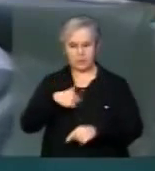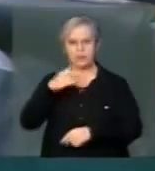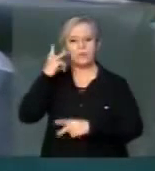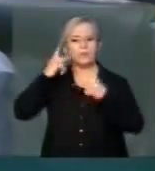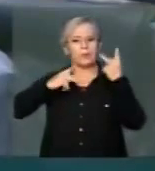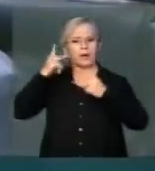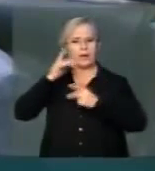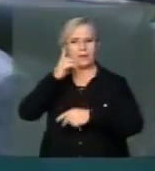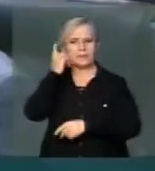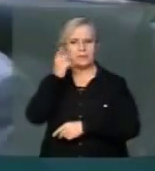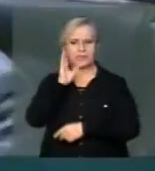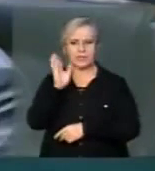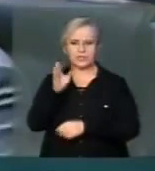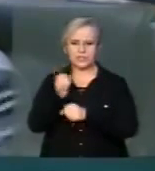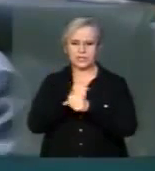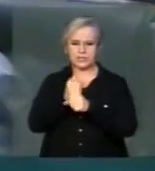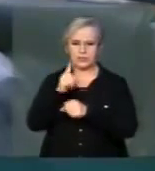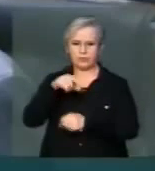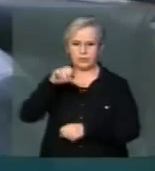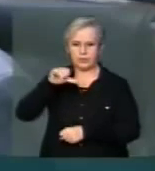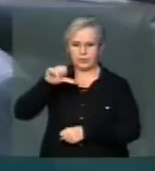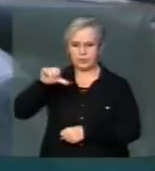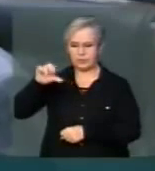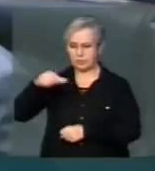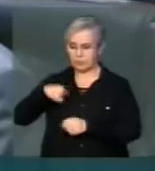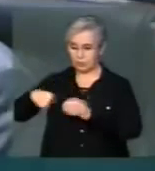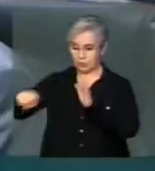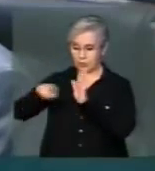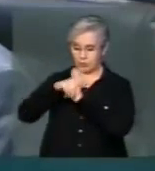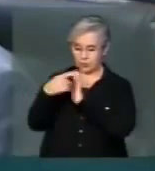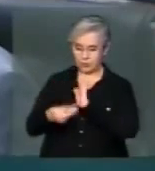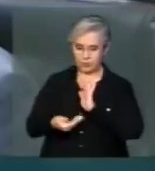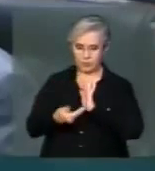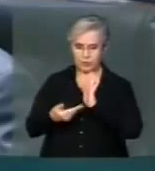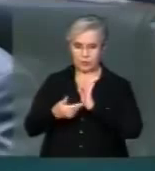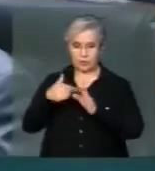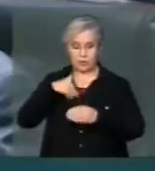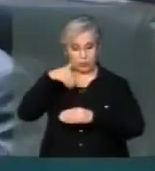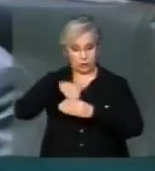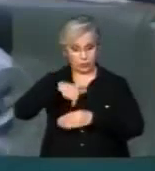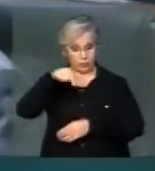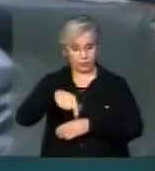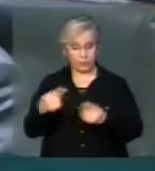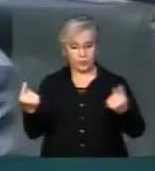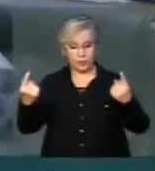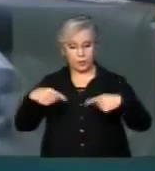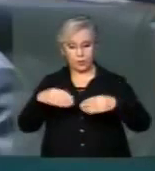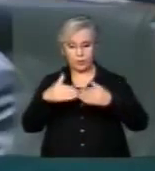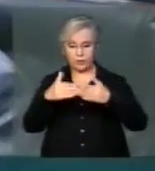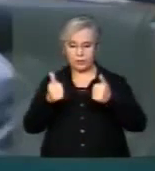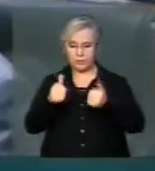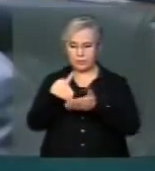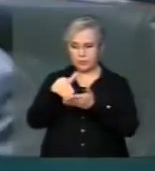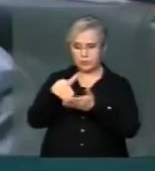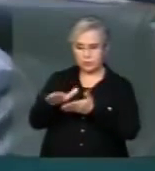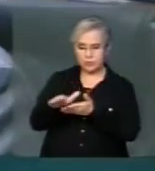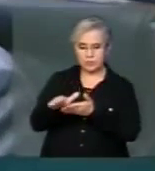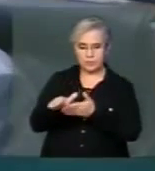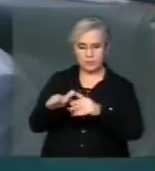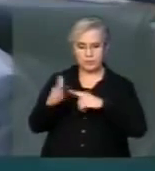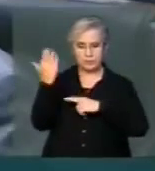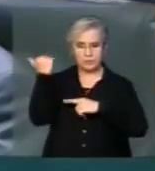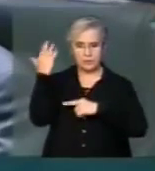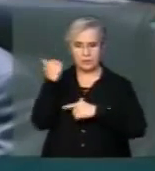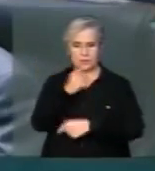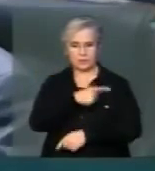desde 1999, quando voltei a essa Câmara, votei aqui contra o pedido de impeachment feito pelo